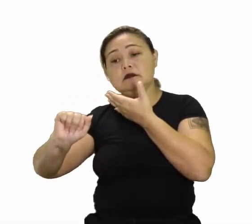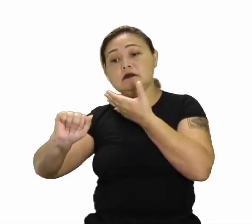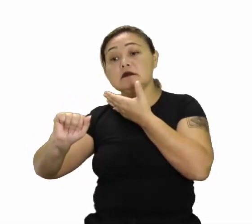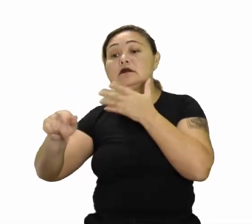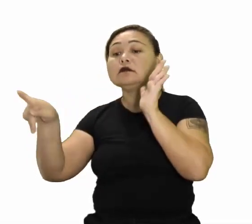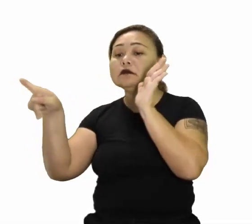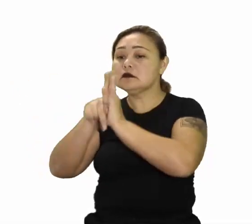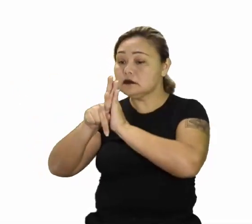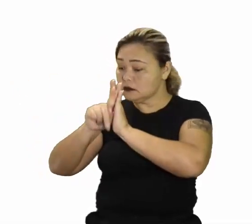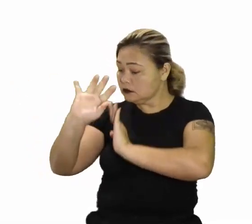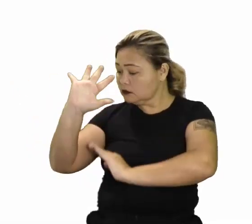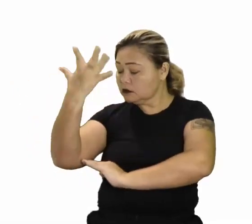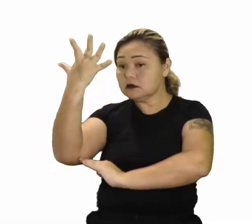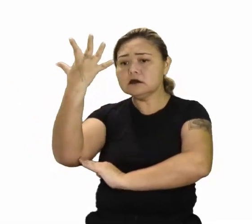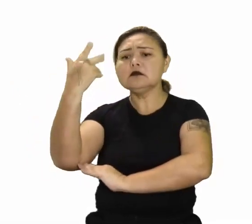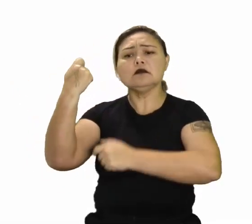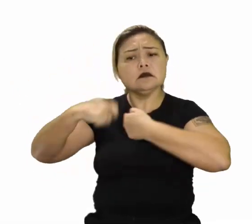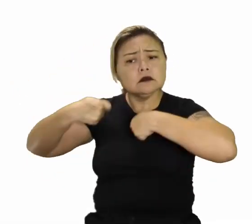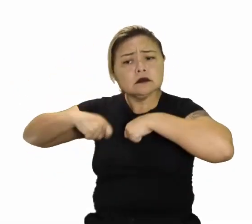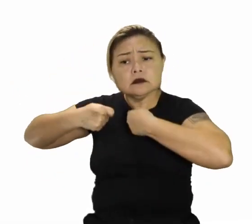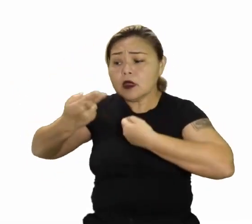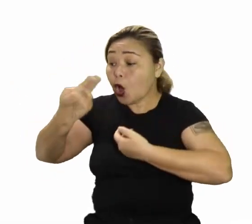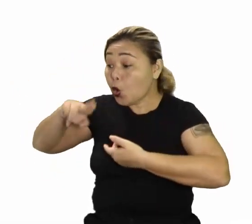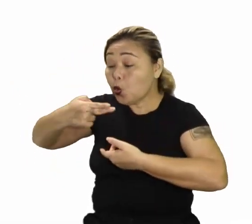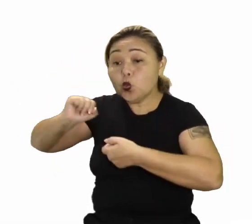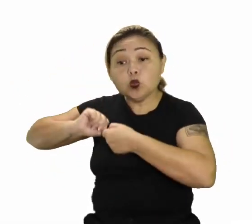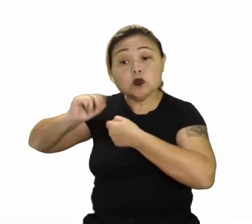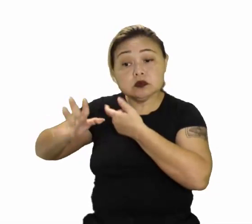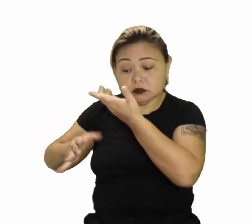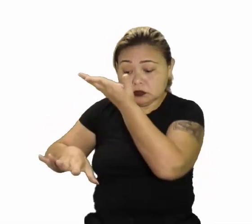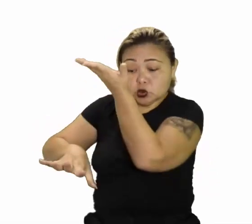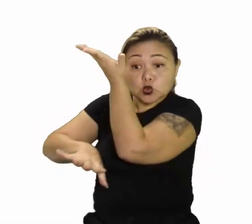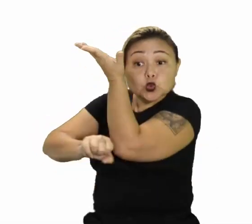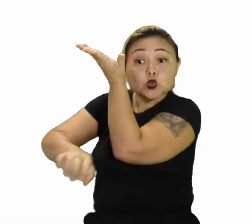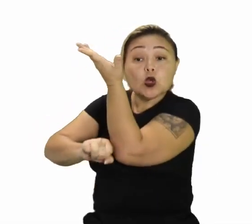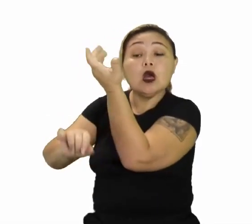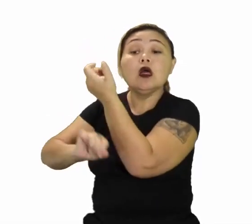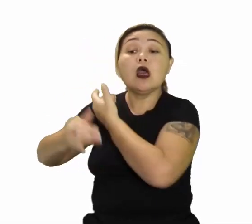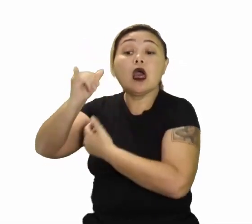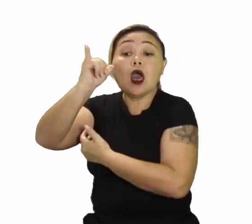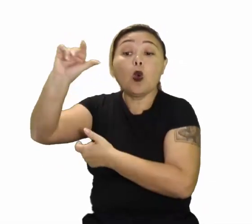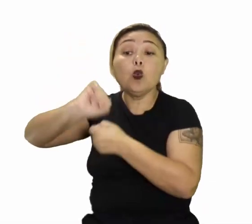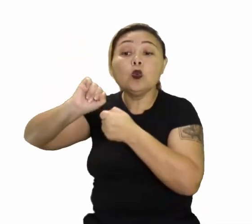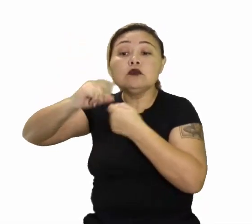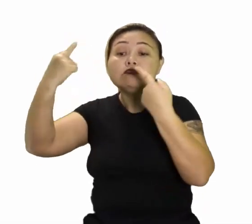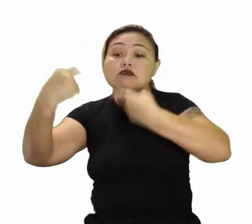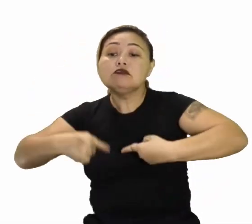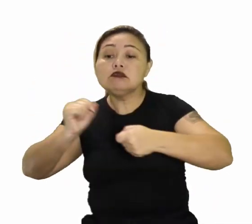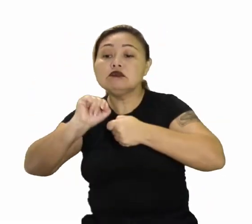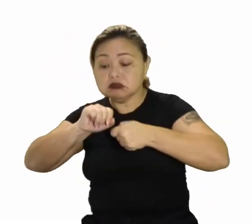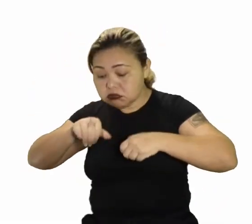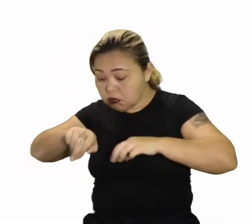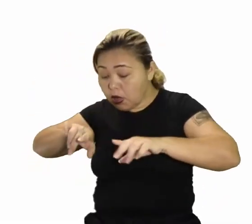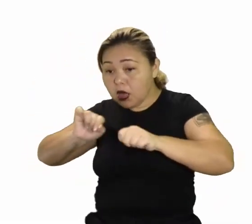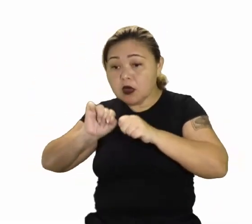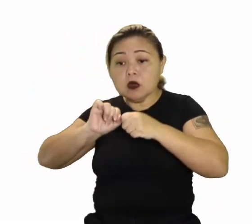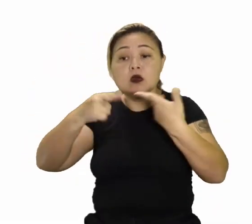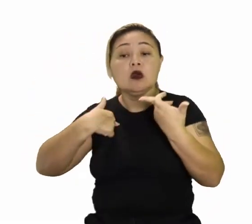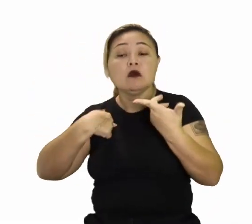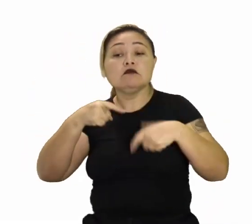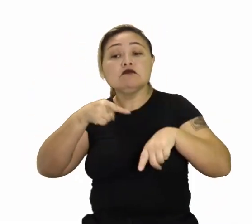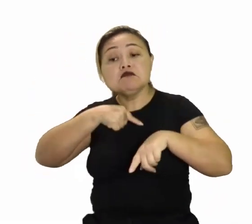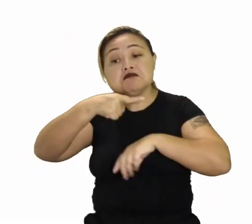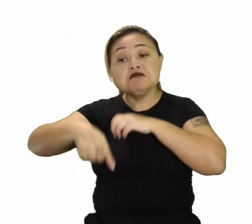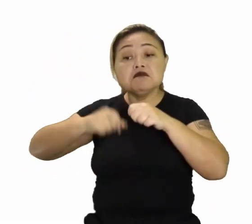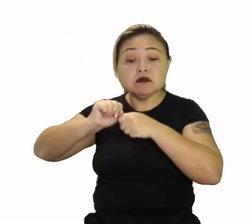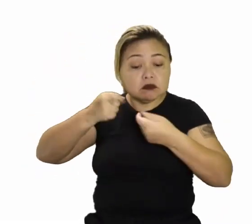Plantas nativas têm determinadas necessidades nutricionais. E não temos que evitar o quê? A competição do solo, a época